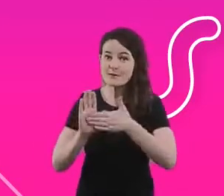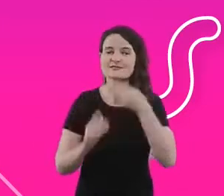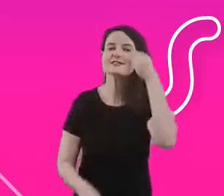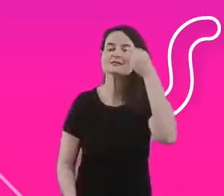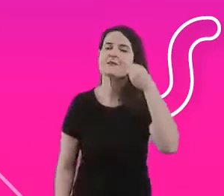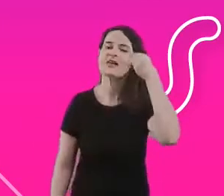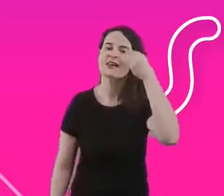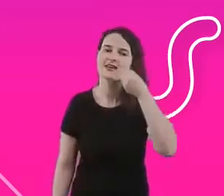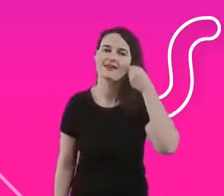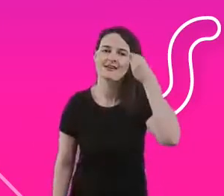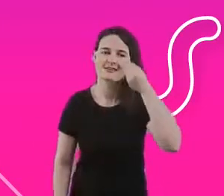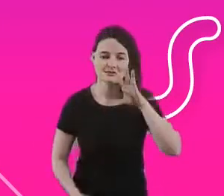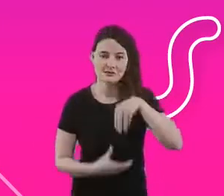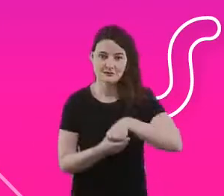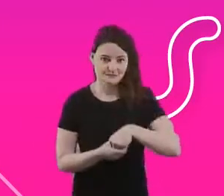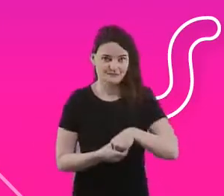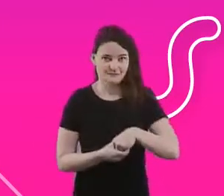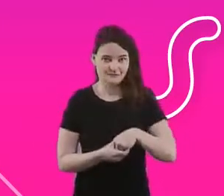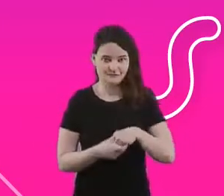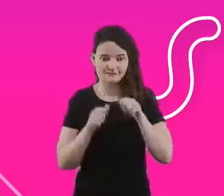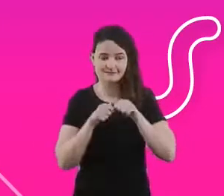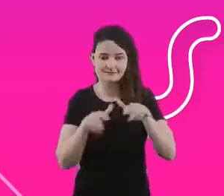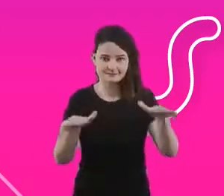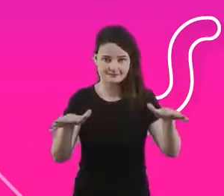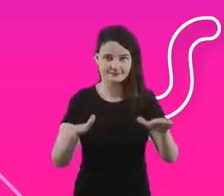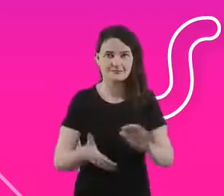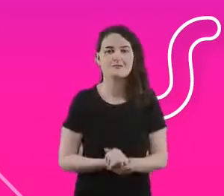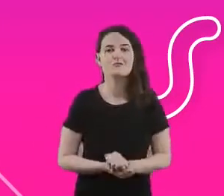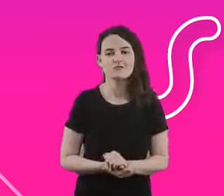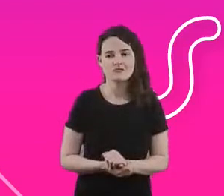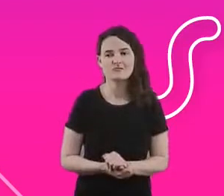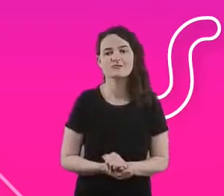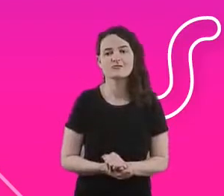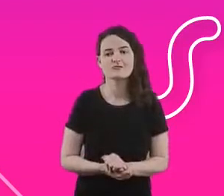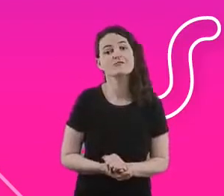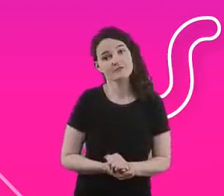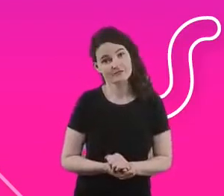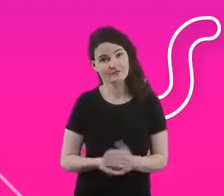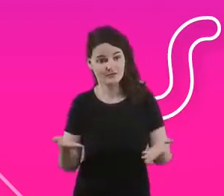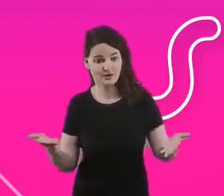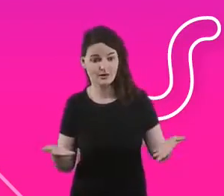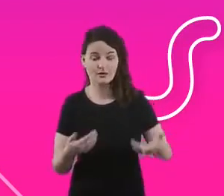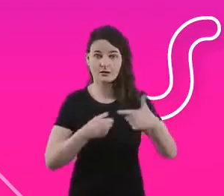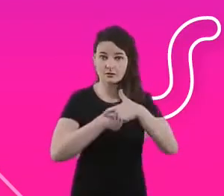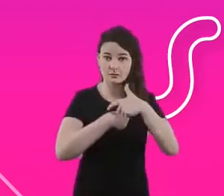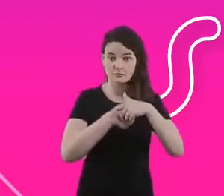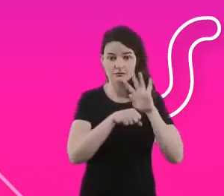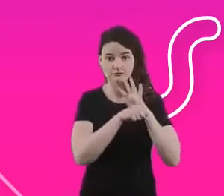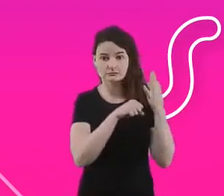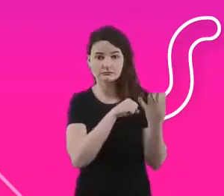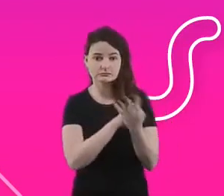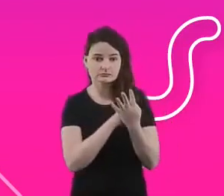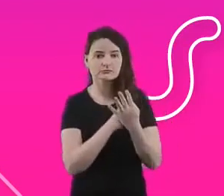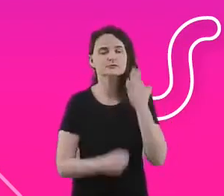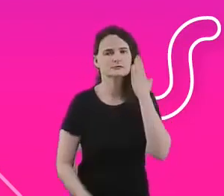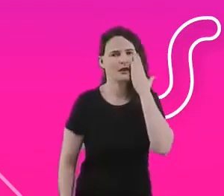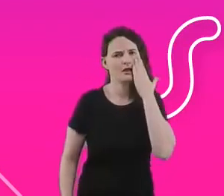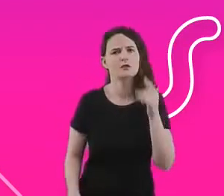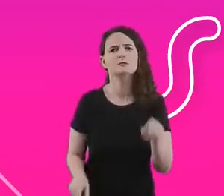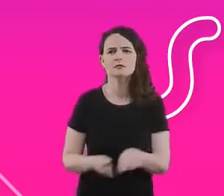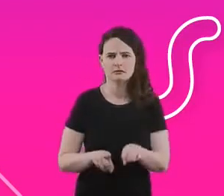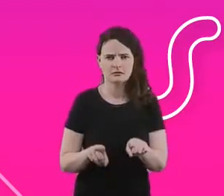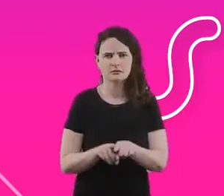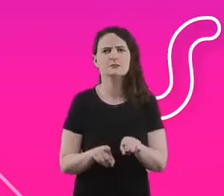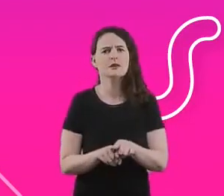ecossistema. Além disso, pensando ainda no contexto de Covid, a gente, como Impacto, foi pensando também que a